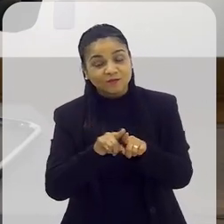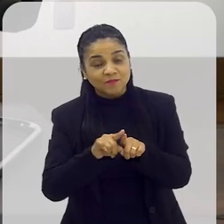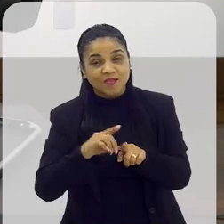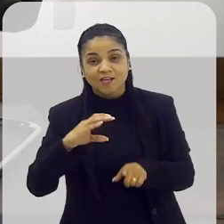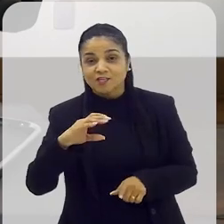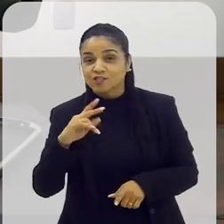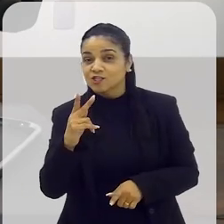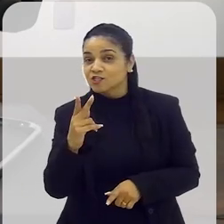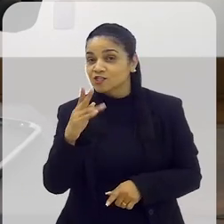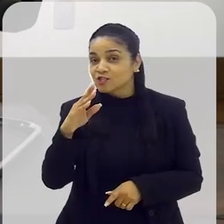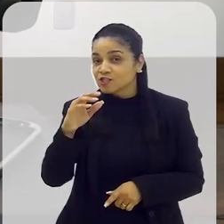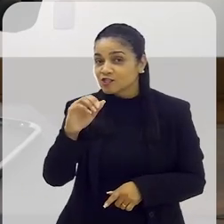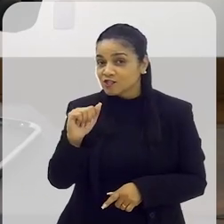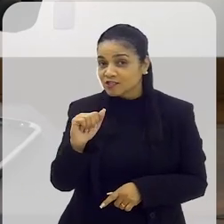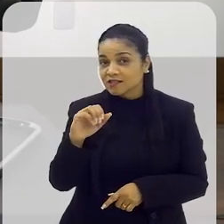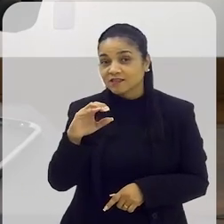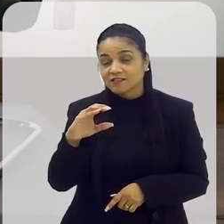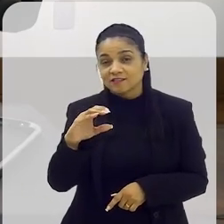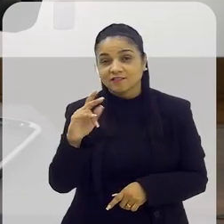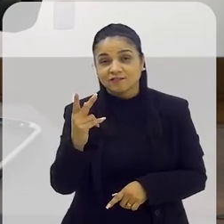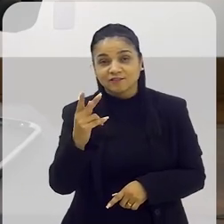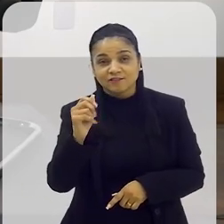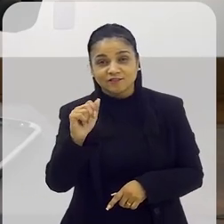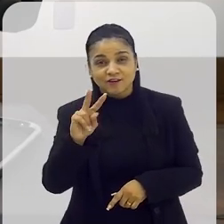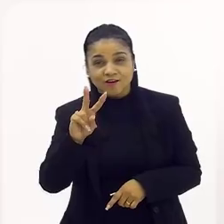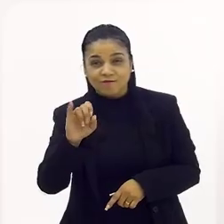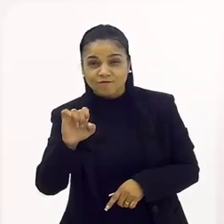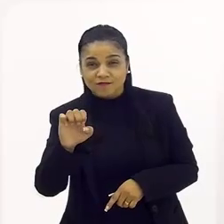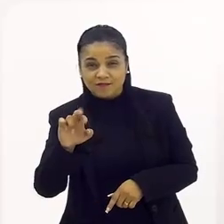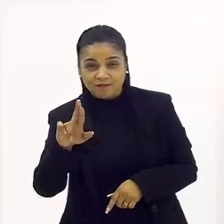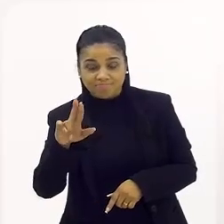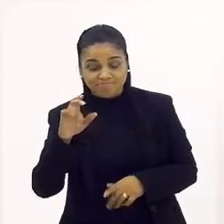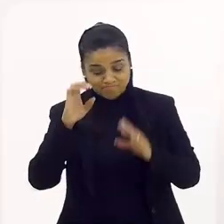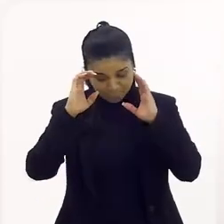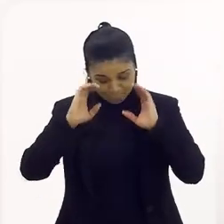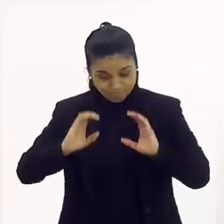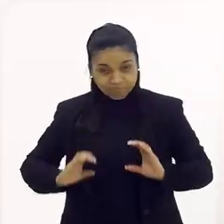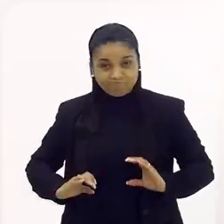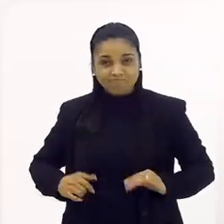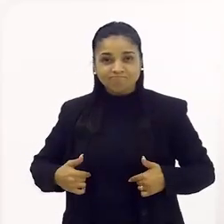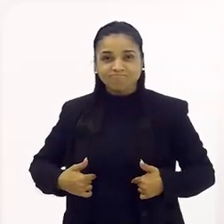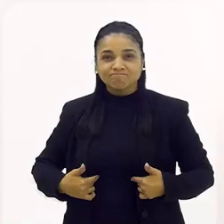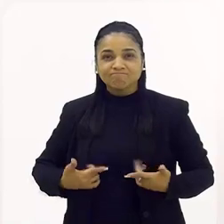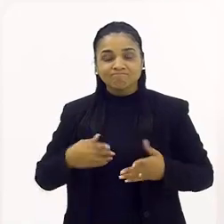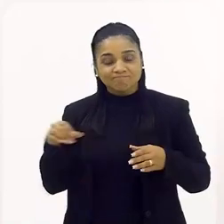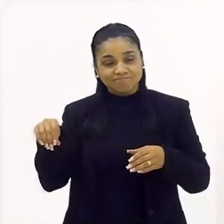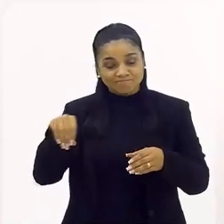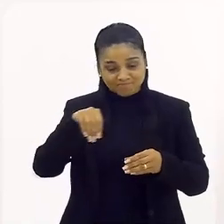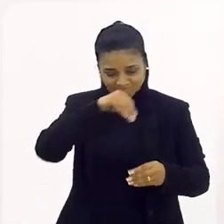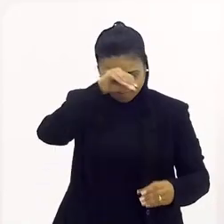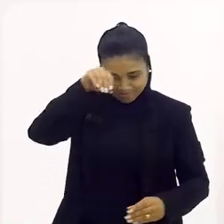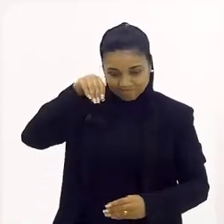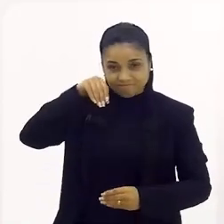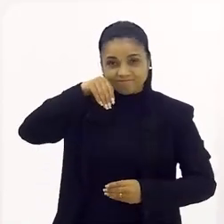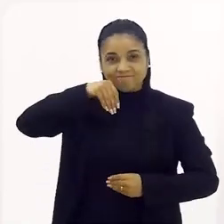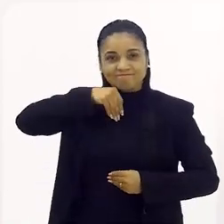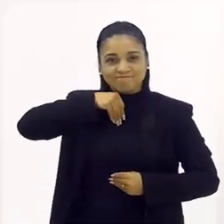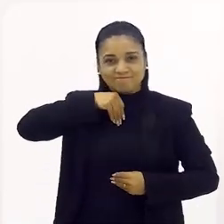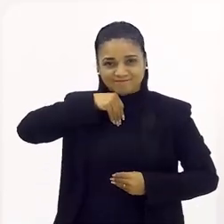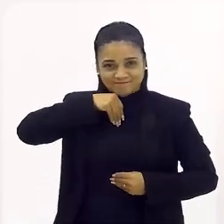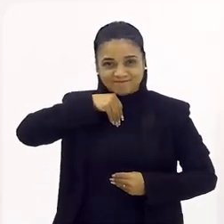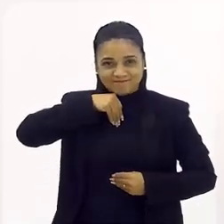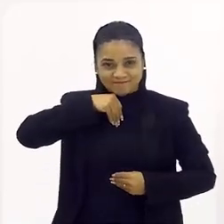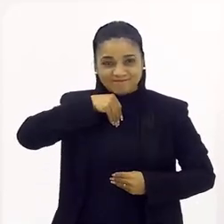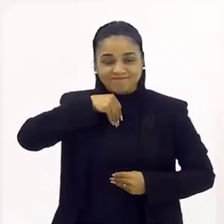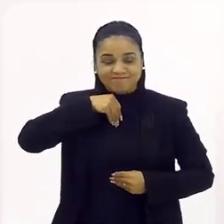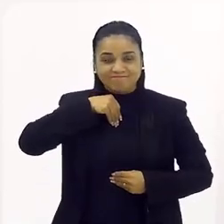Xavier, que realmente é a postura dela dentro daquela manhã baçã